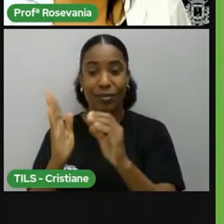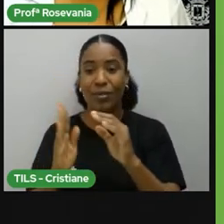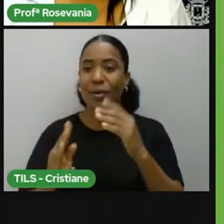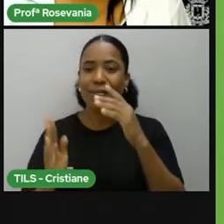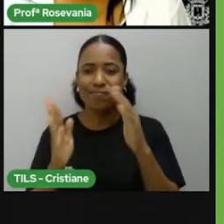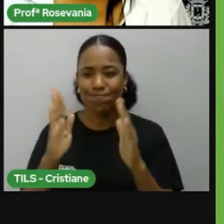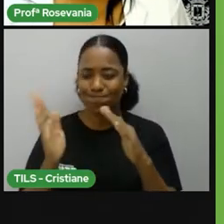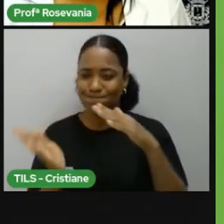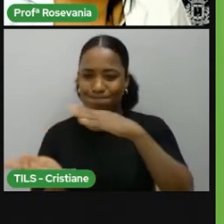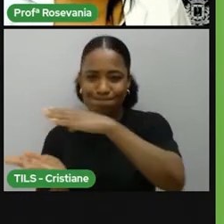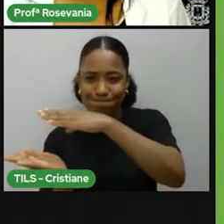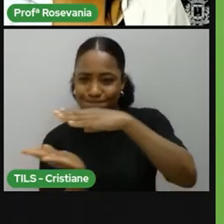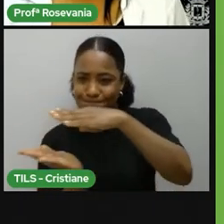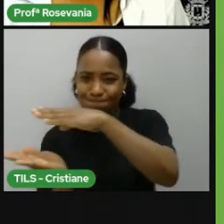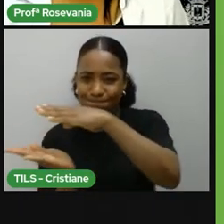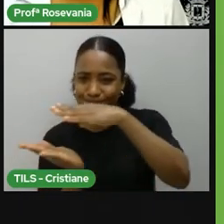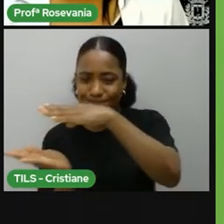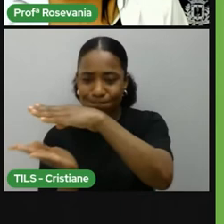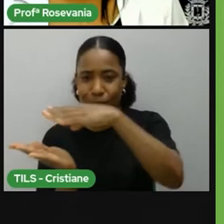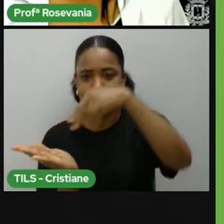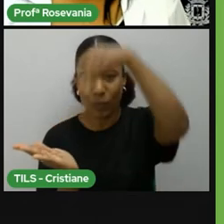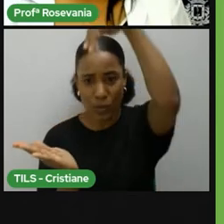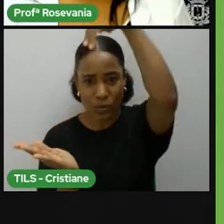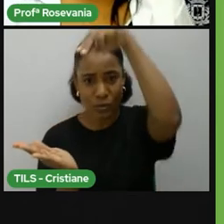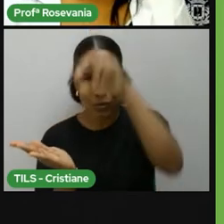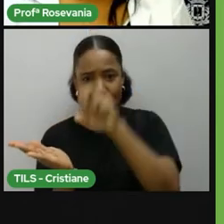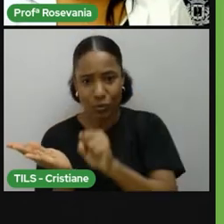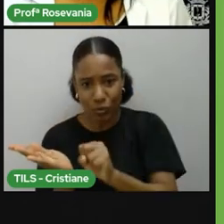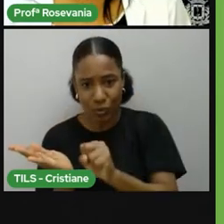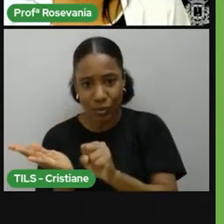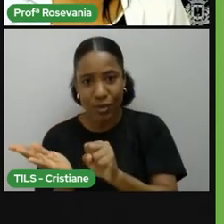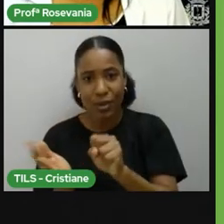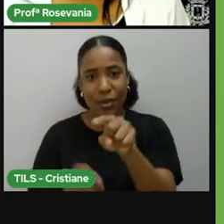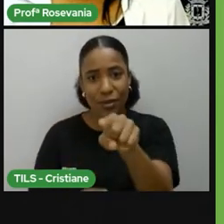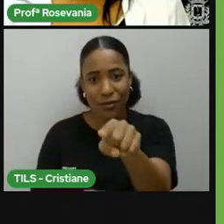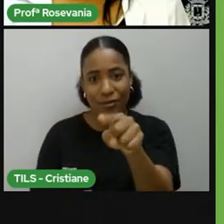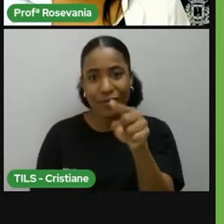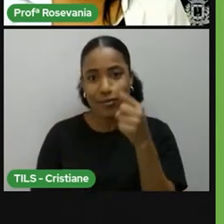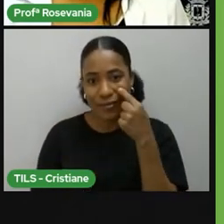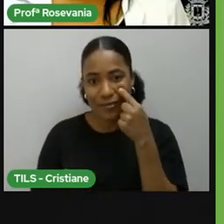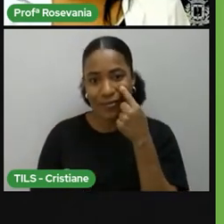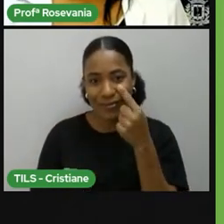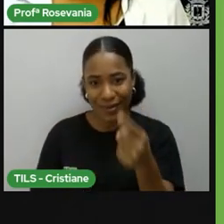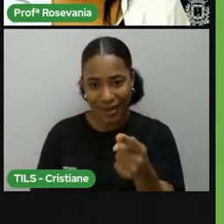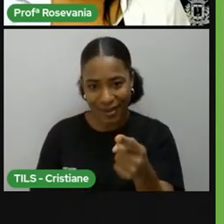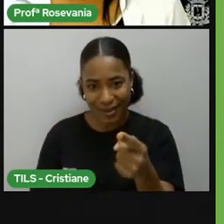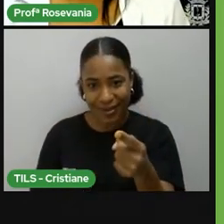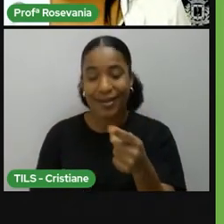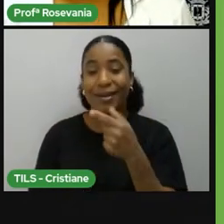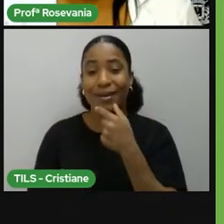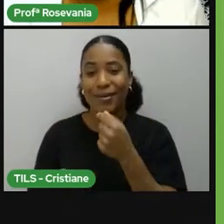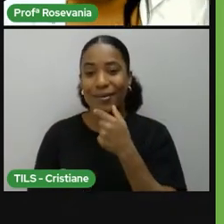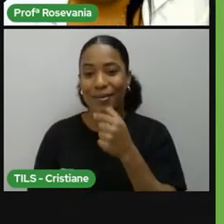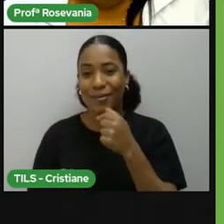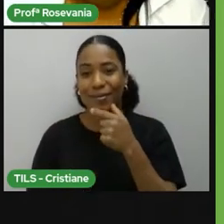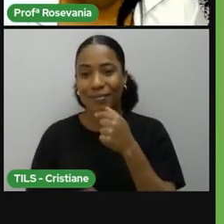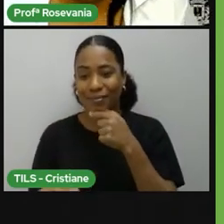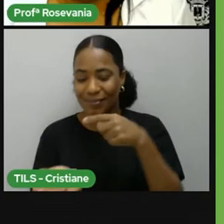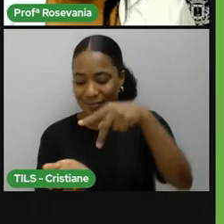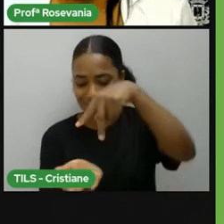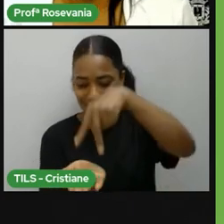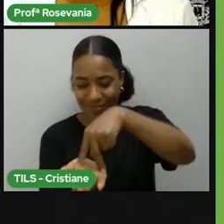E esse rapaz aqui, ele tem um pé no Hemisfério Norte e outro pé no Hemisfério Sul. Então, essa